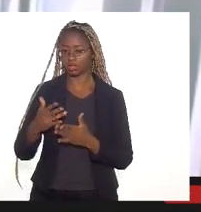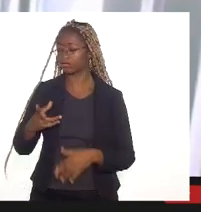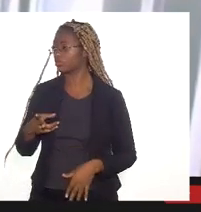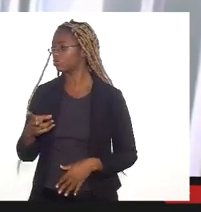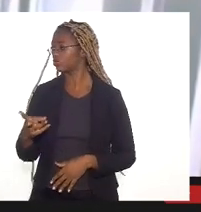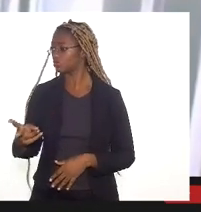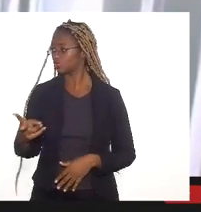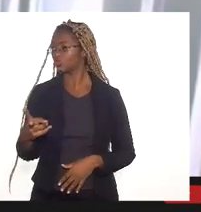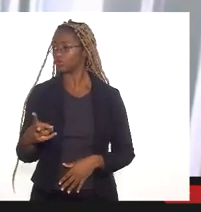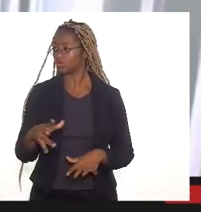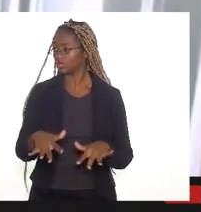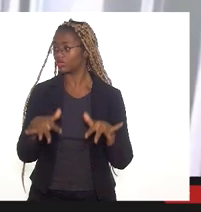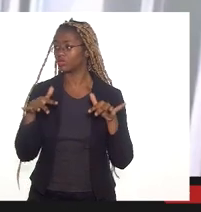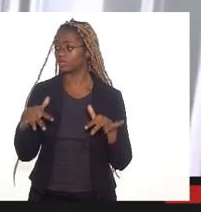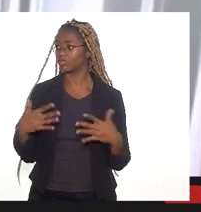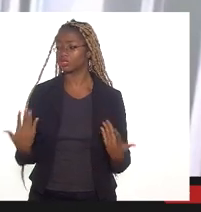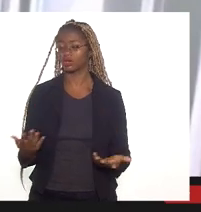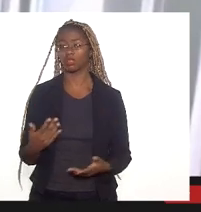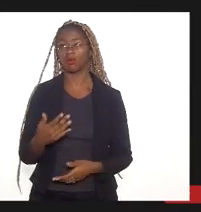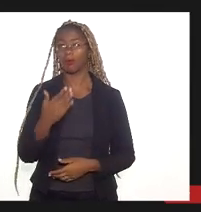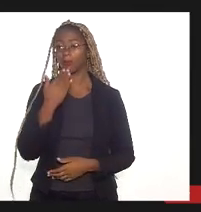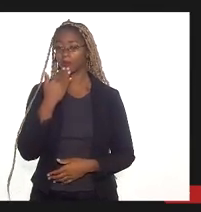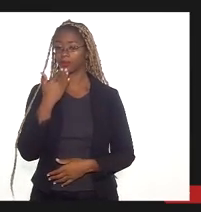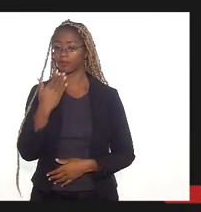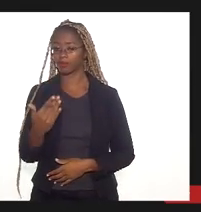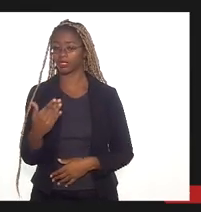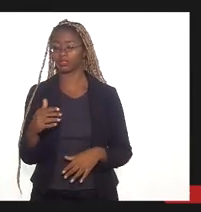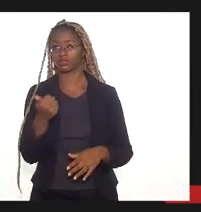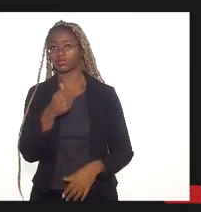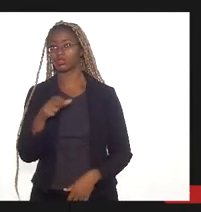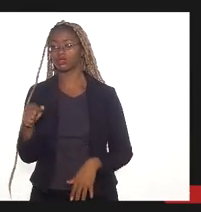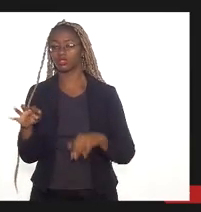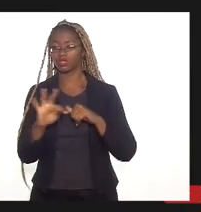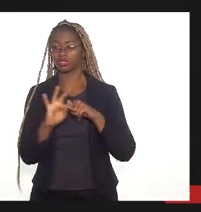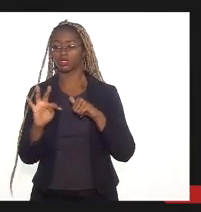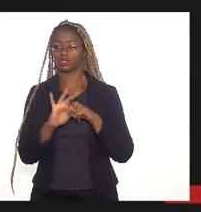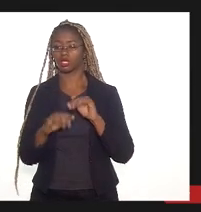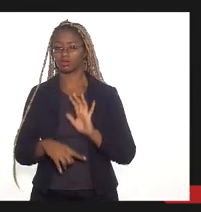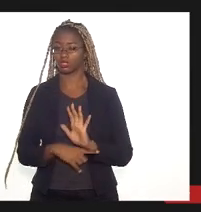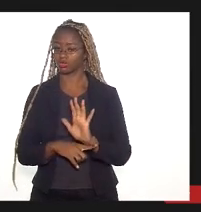da audiência. Então, por favor, peço aqui assessoria técnica que...